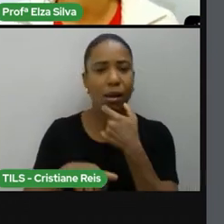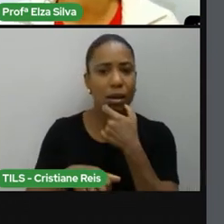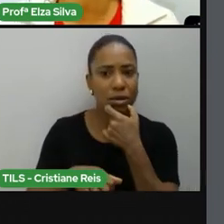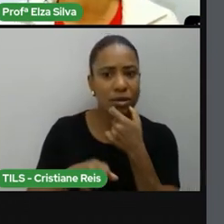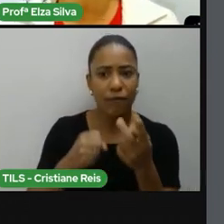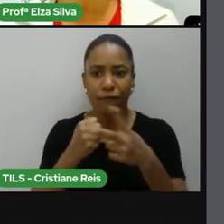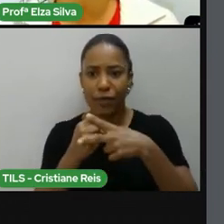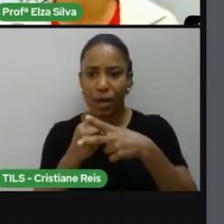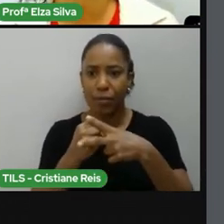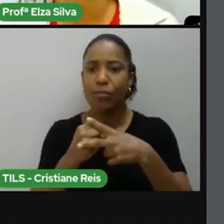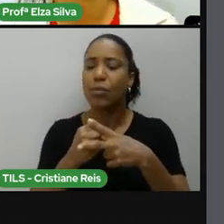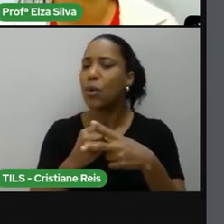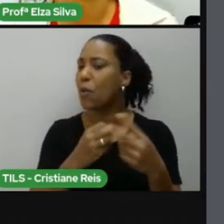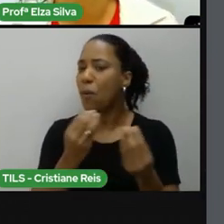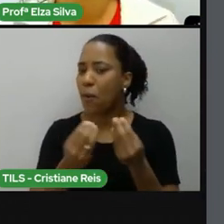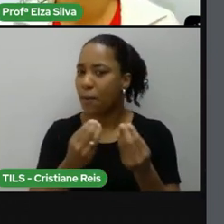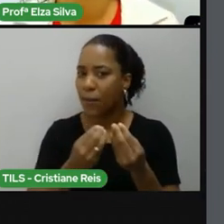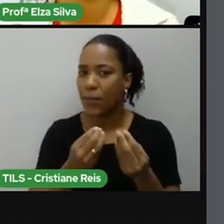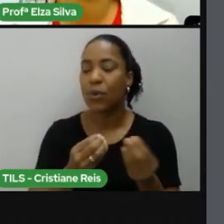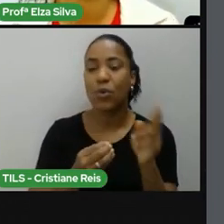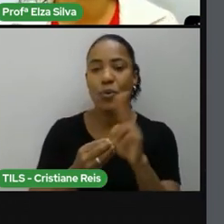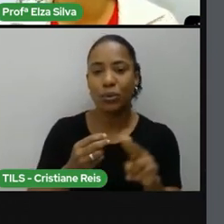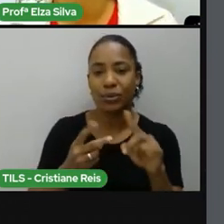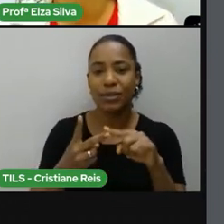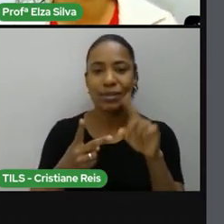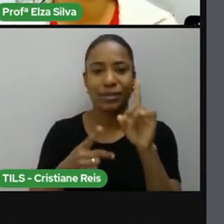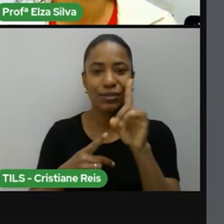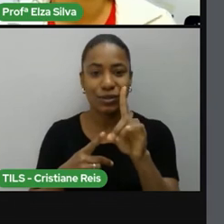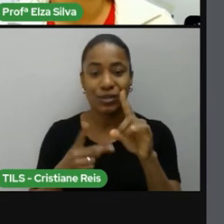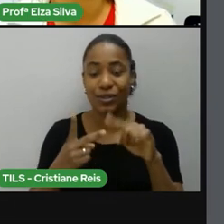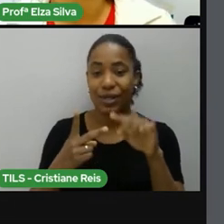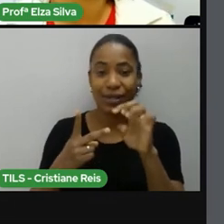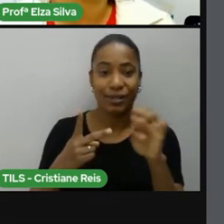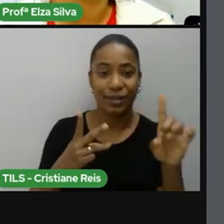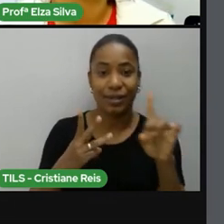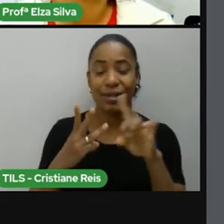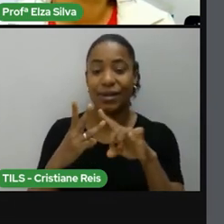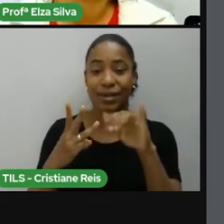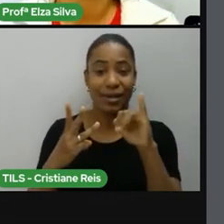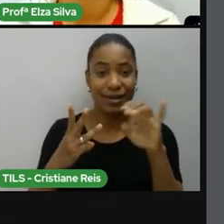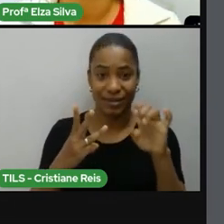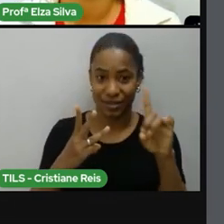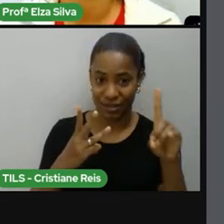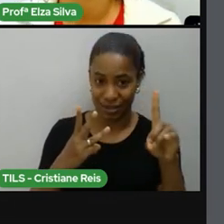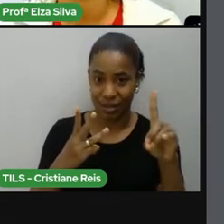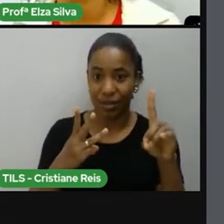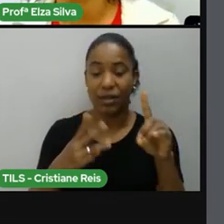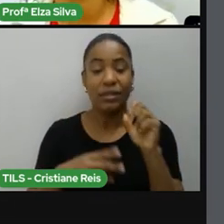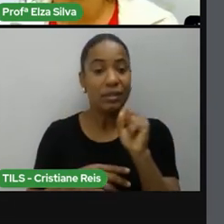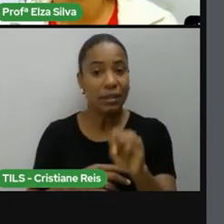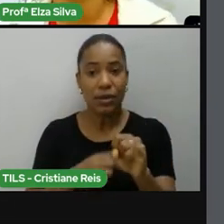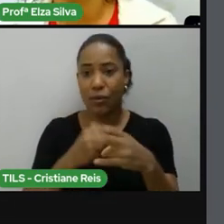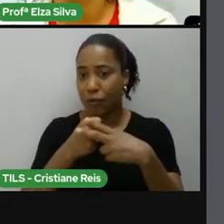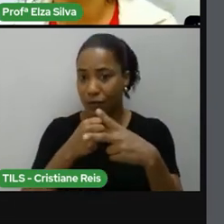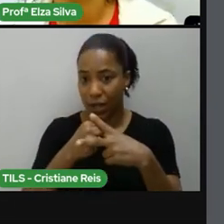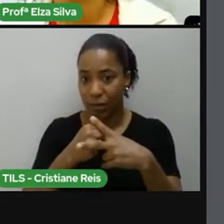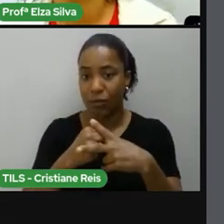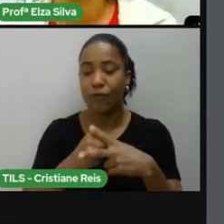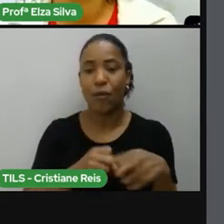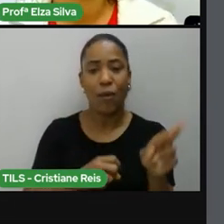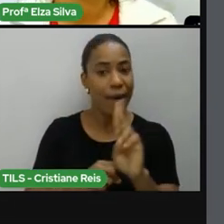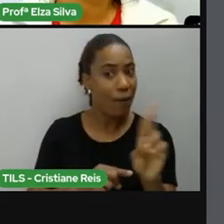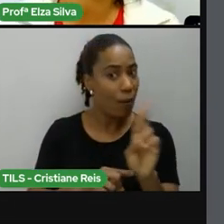utilizamos as terminações de, e de, a e de. Quando o verbo for regular.